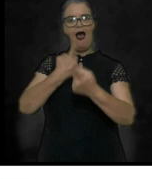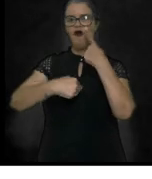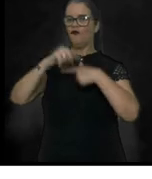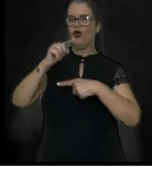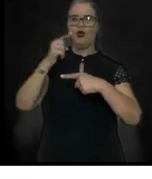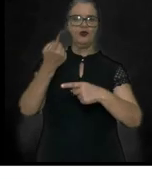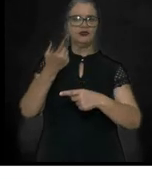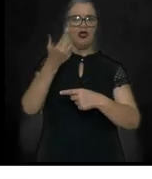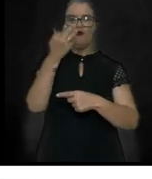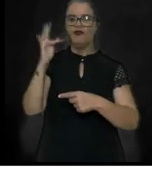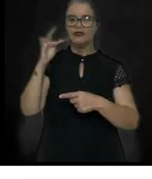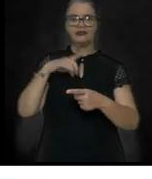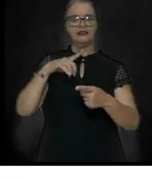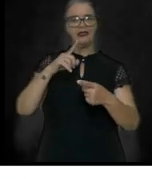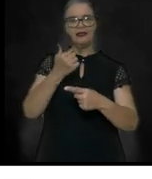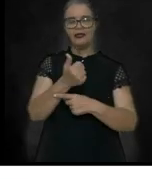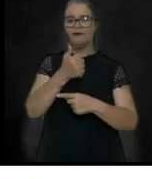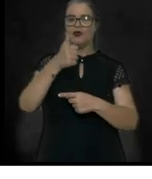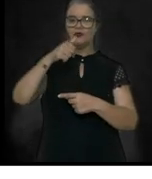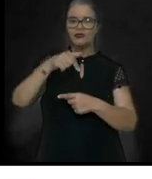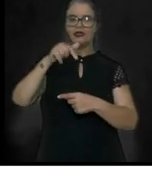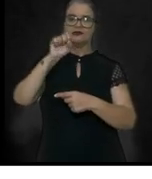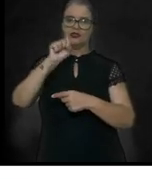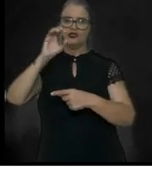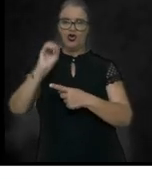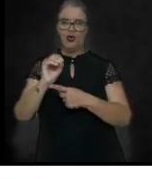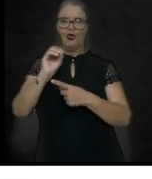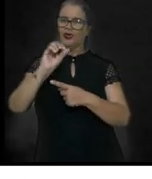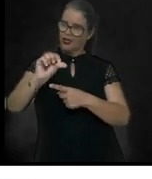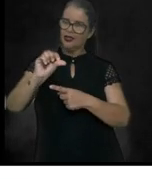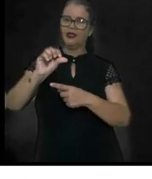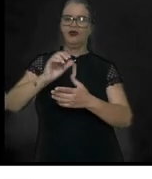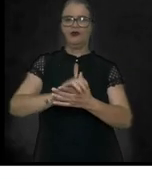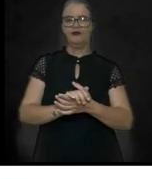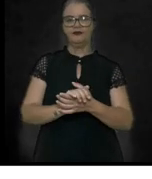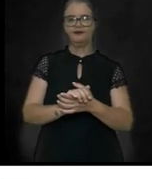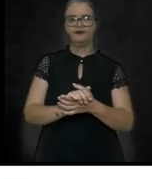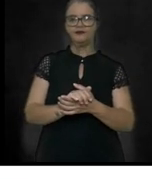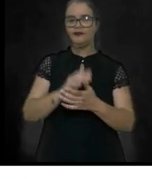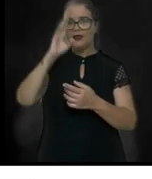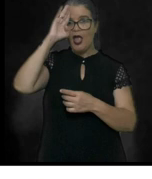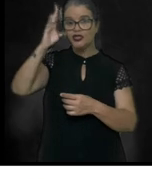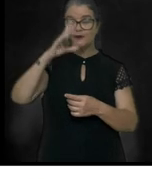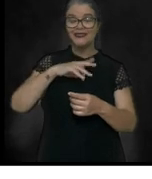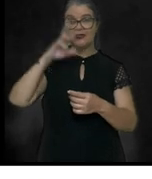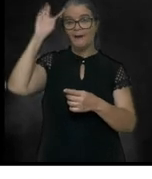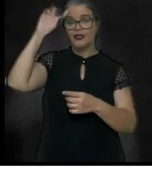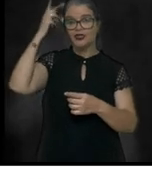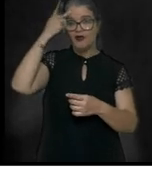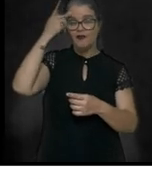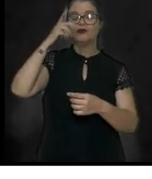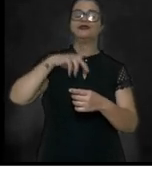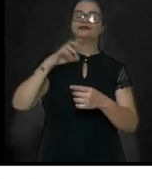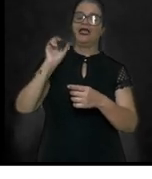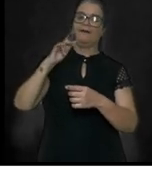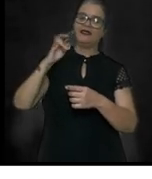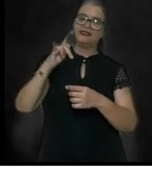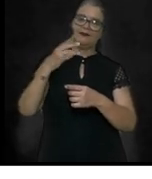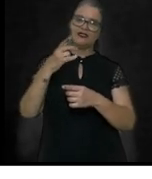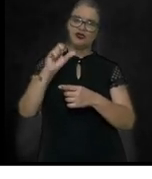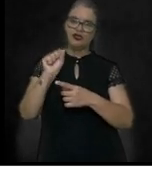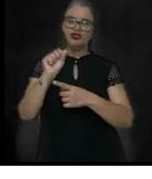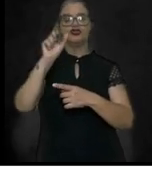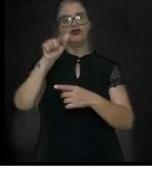1789. As principais revoltas emancipacionistas foram a